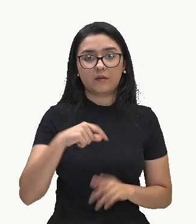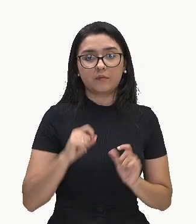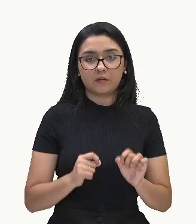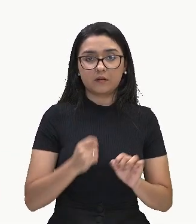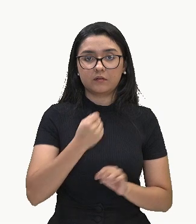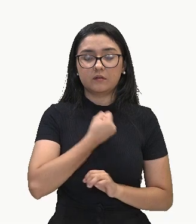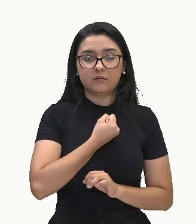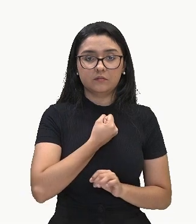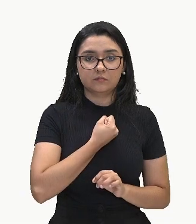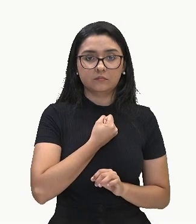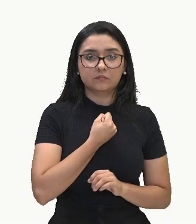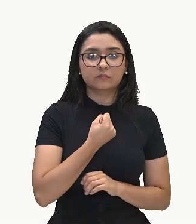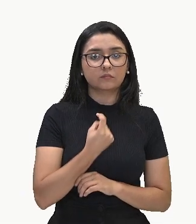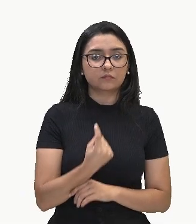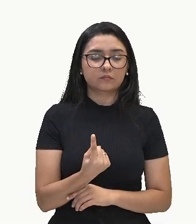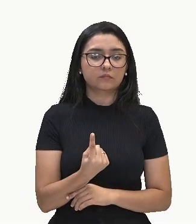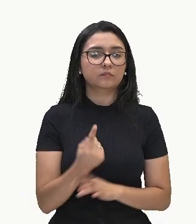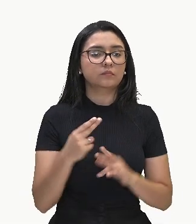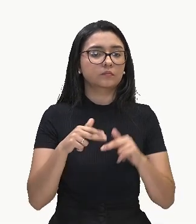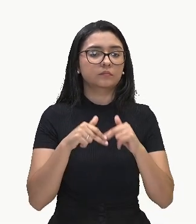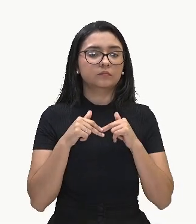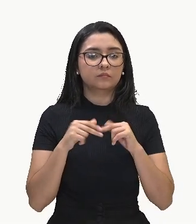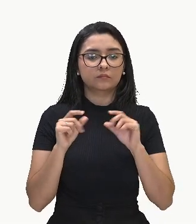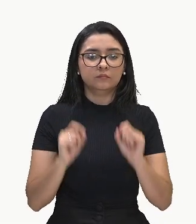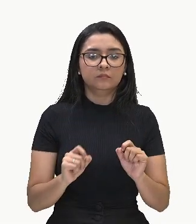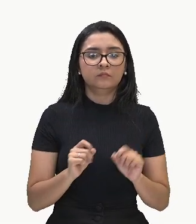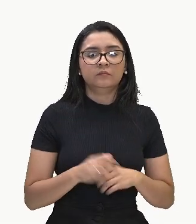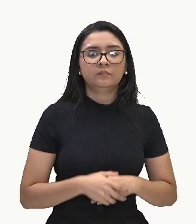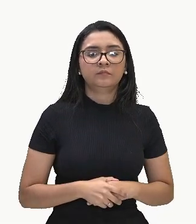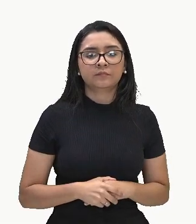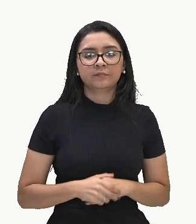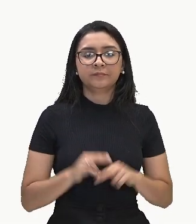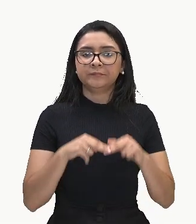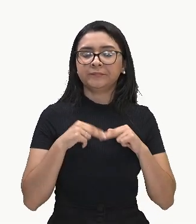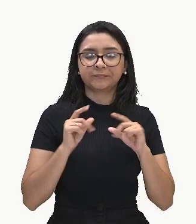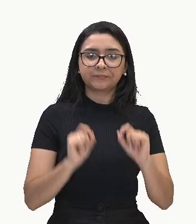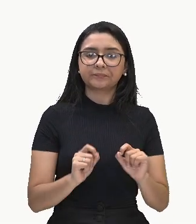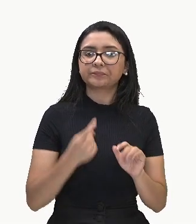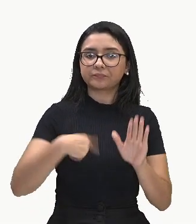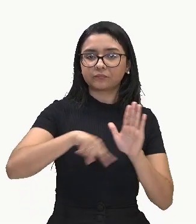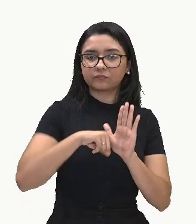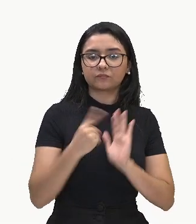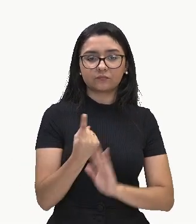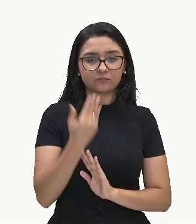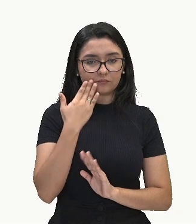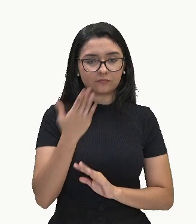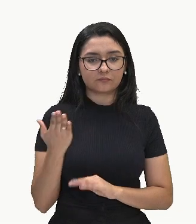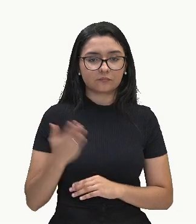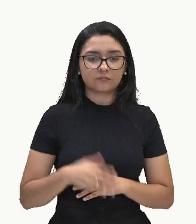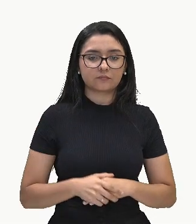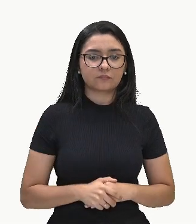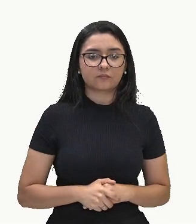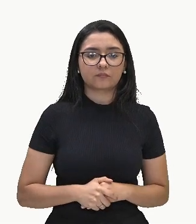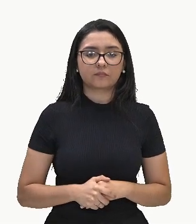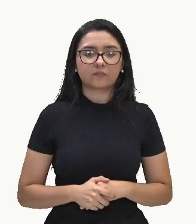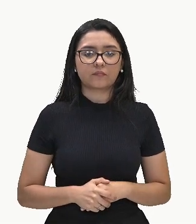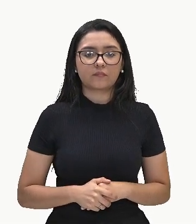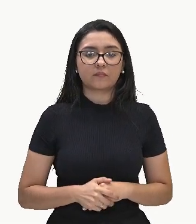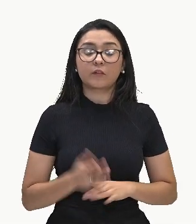E aí, é exatamente por isso que aqui, ó, menos 1 no nosso